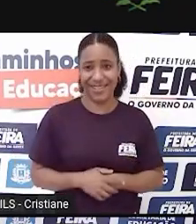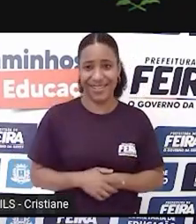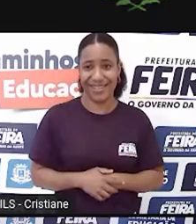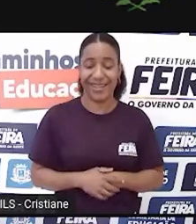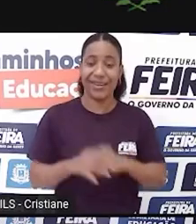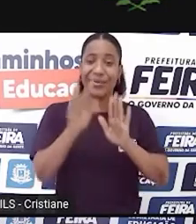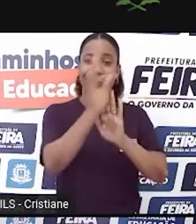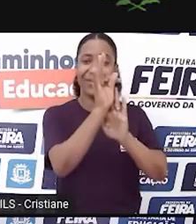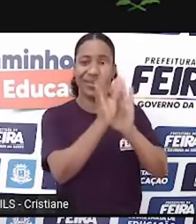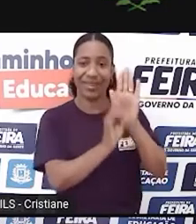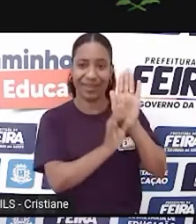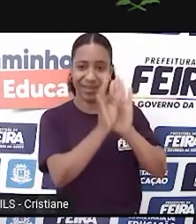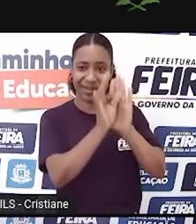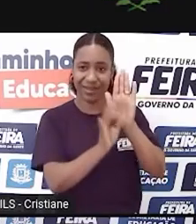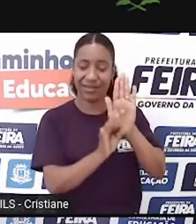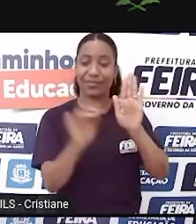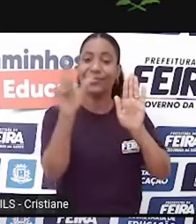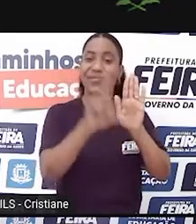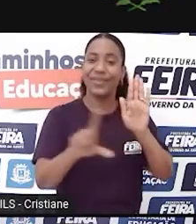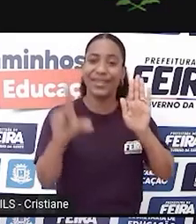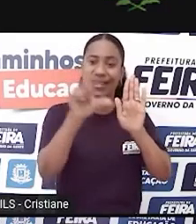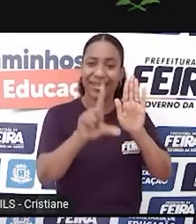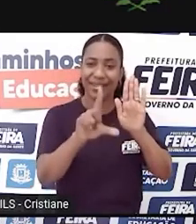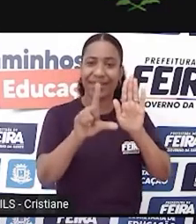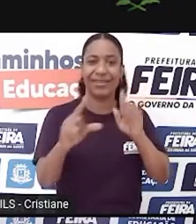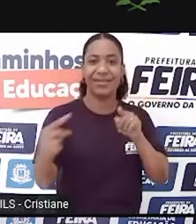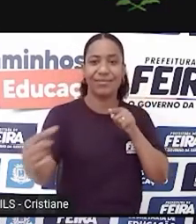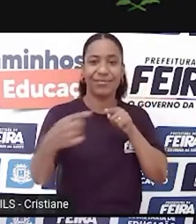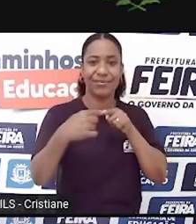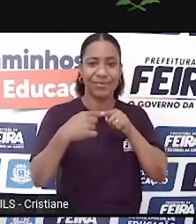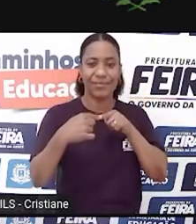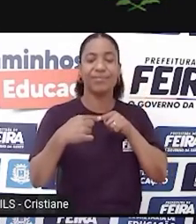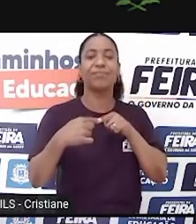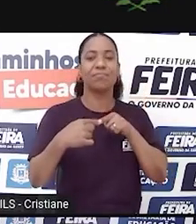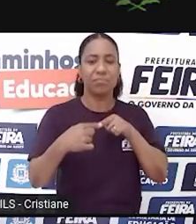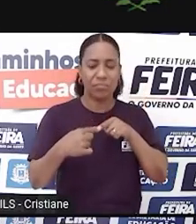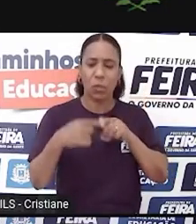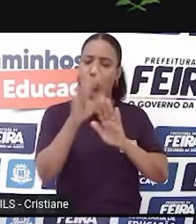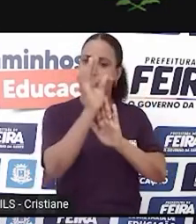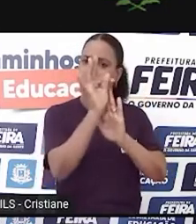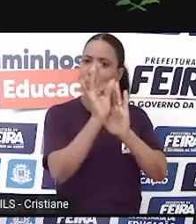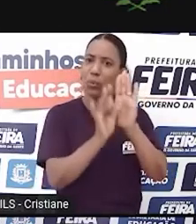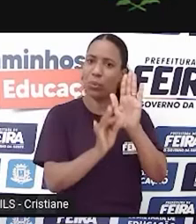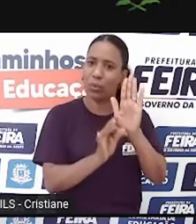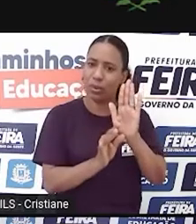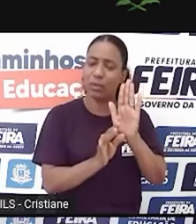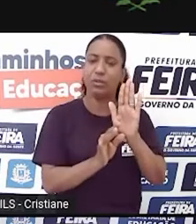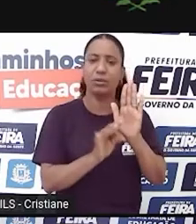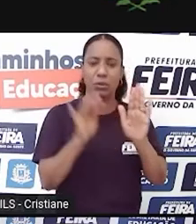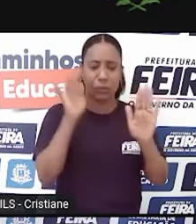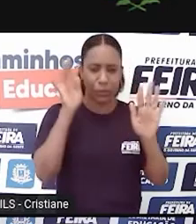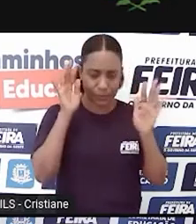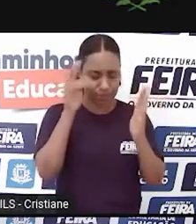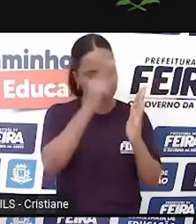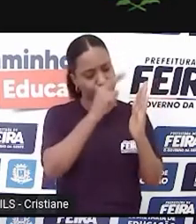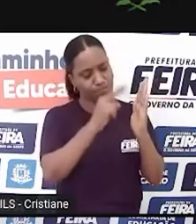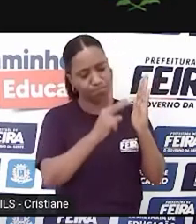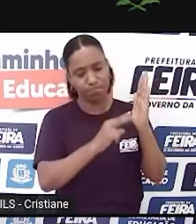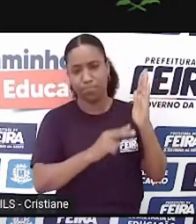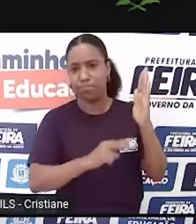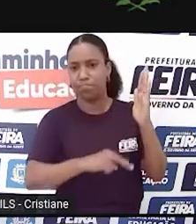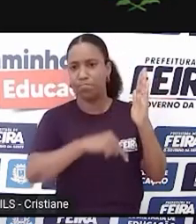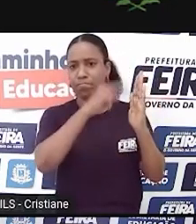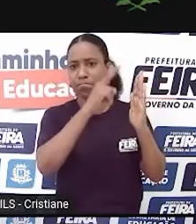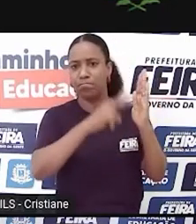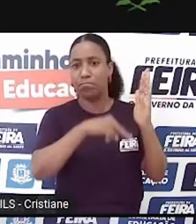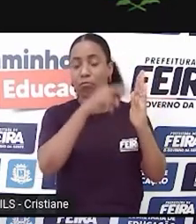texto em que os nossos estudantes vão destroçar o texto, vão ler de baixo para cima, de cima para baixo,